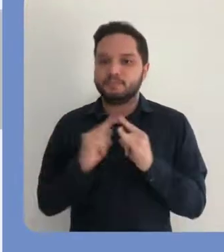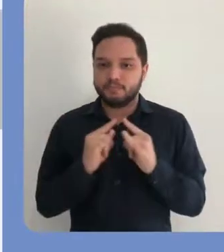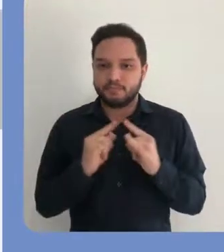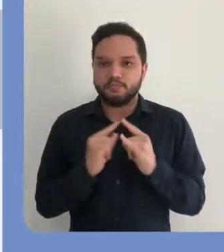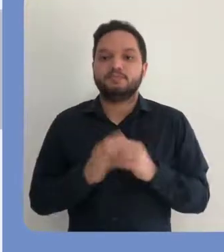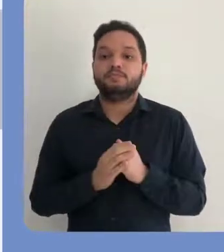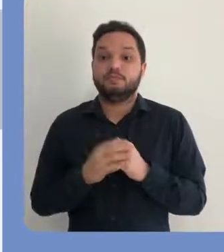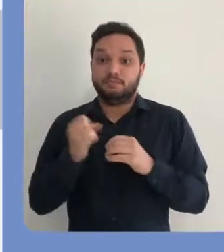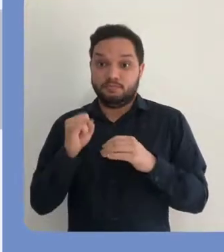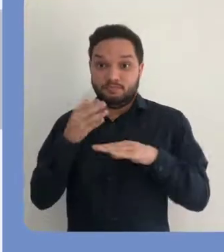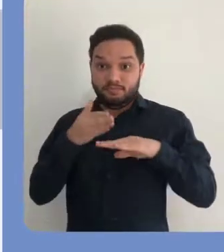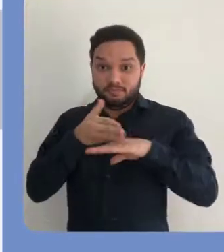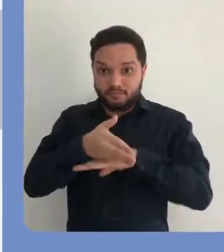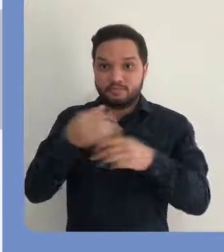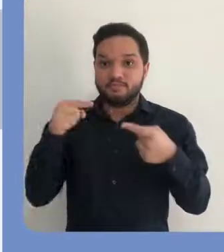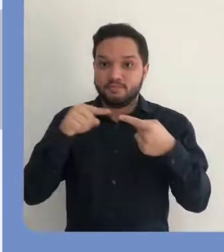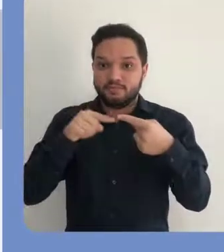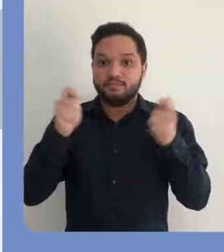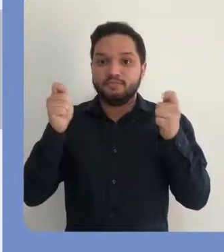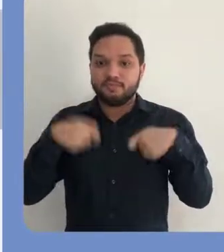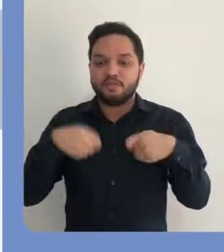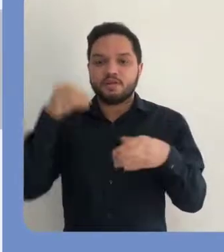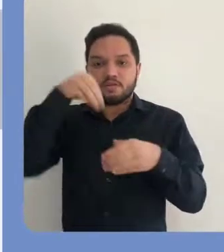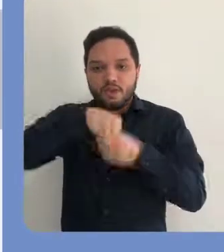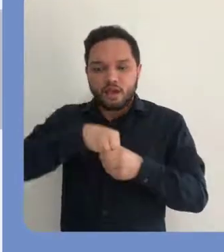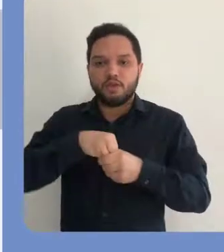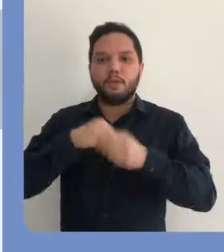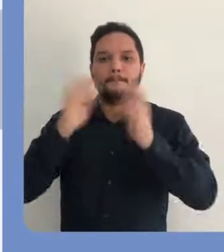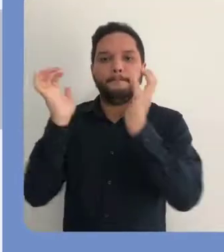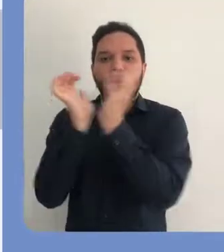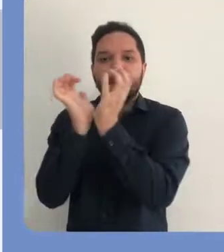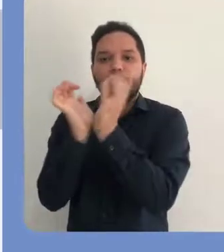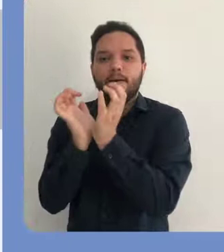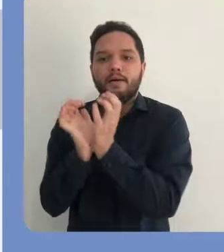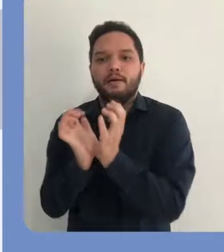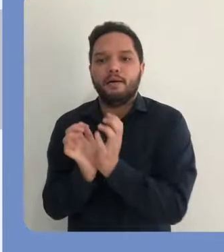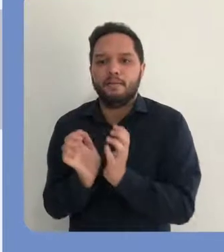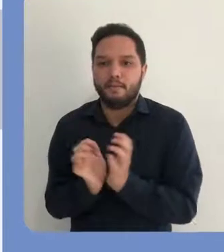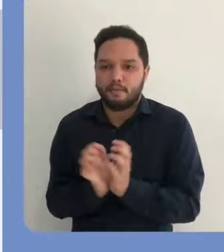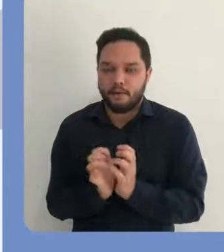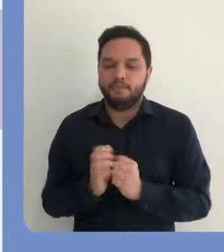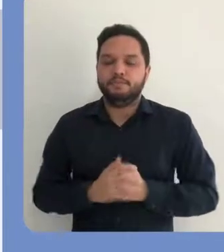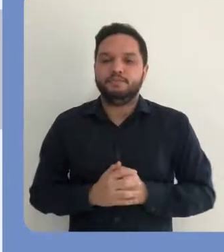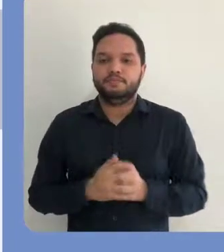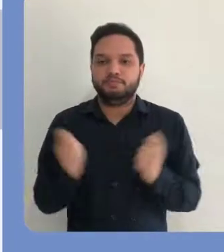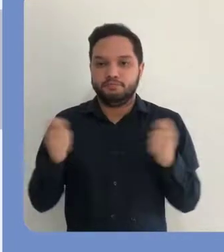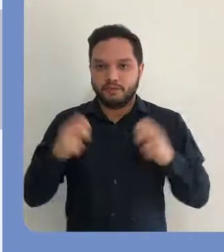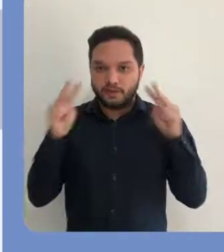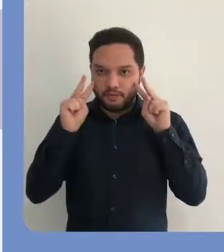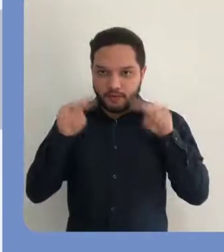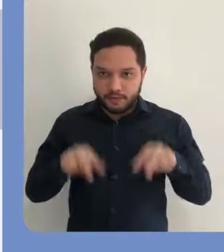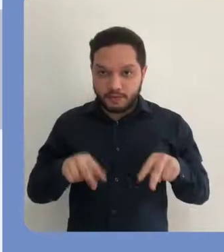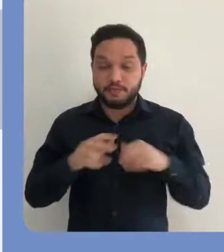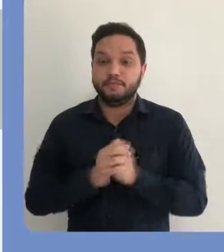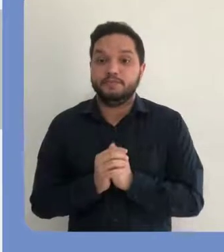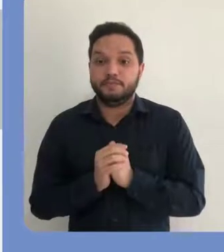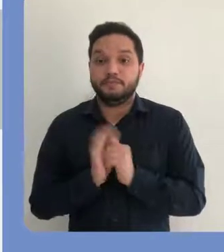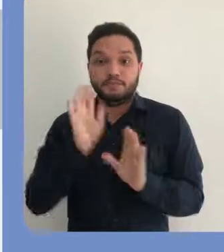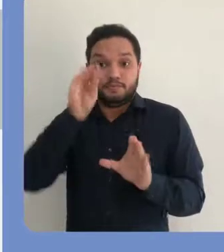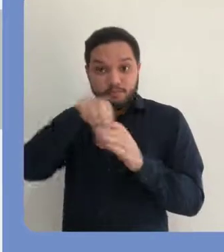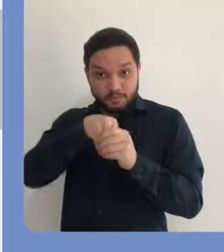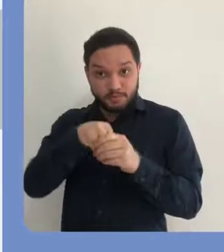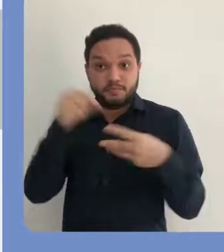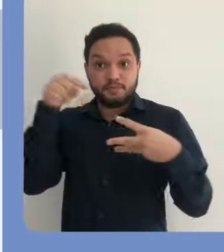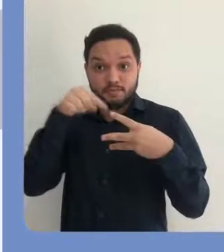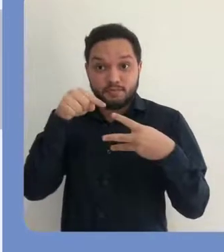hierárquica da nossa instituição. Clicando em acervos, a gente vai conseguir enxergar todas as subcomunidades que fazem